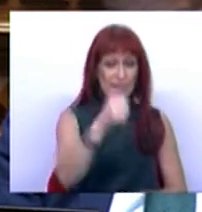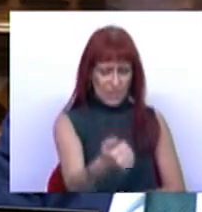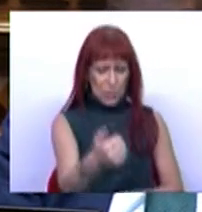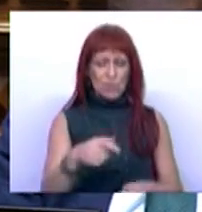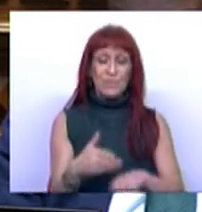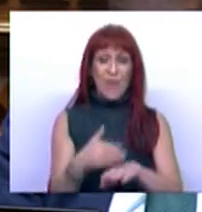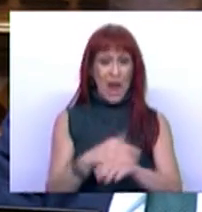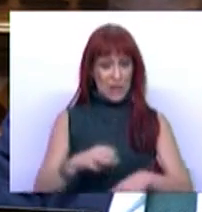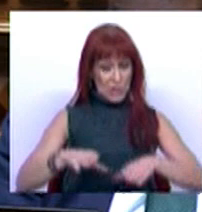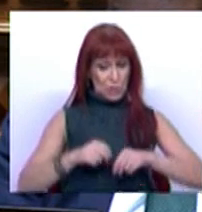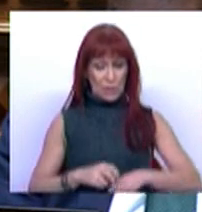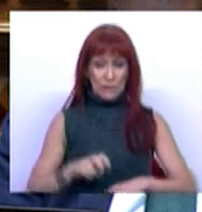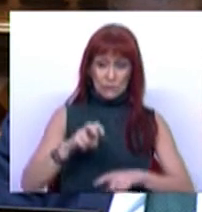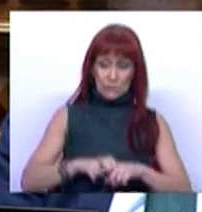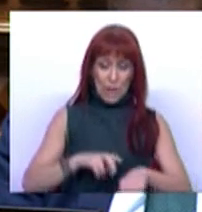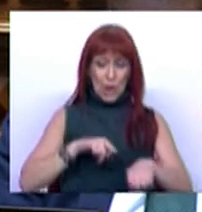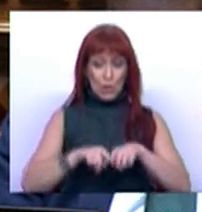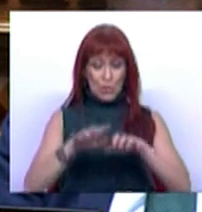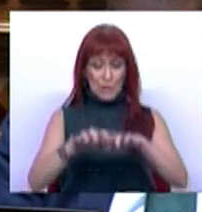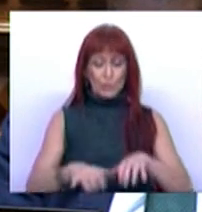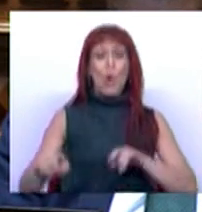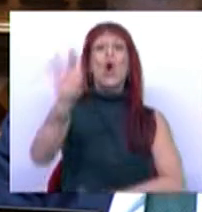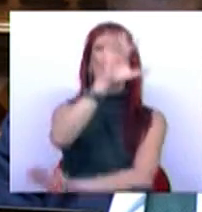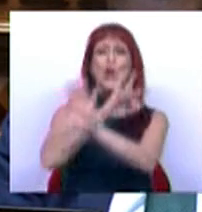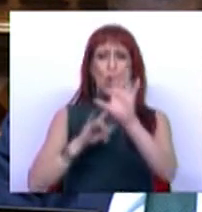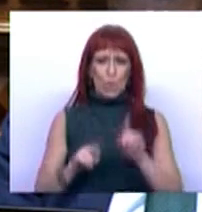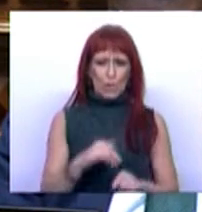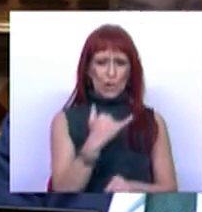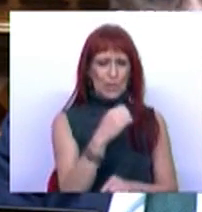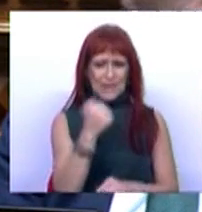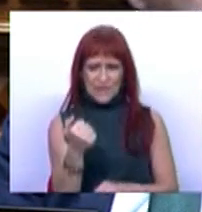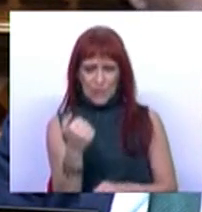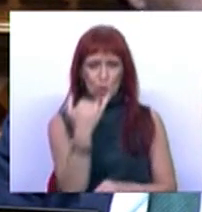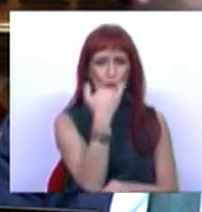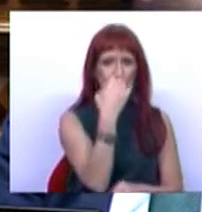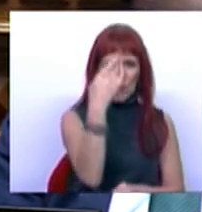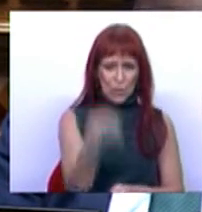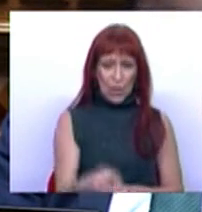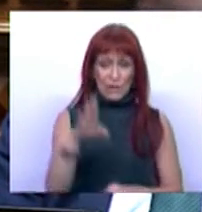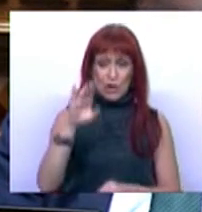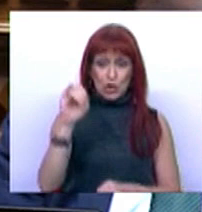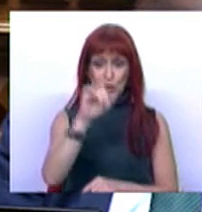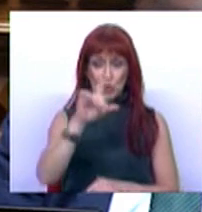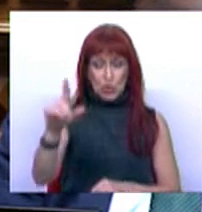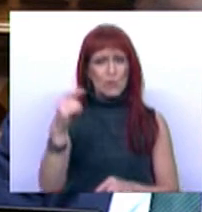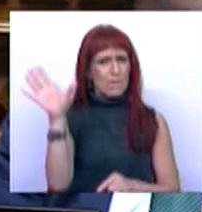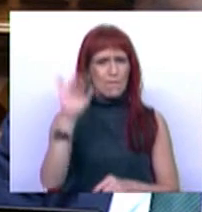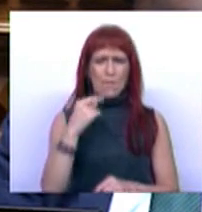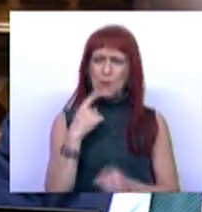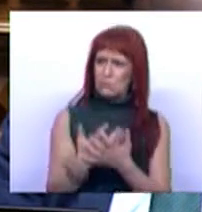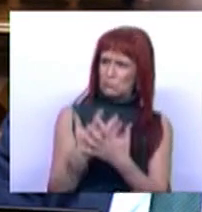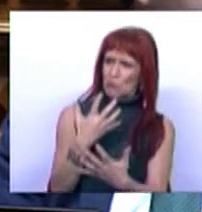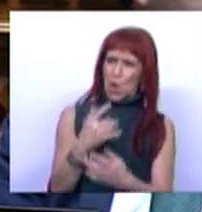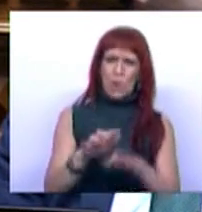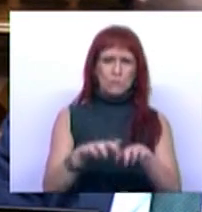Antes de assumir a função de Deputado ao Parlamento Europeu, 2005-2009, Joel Aço Ferreira foi um dos mais distintos